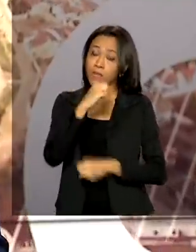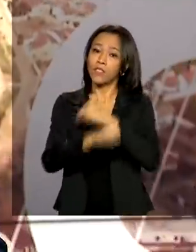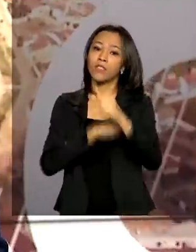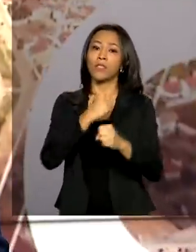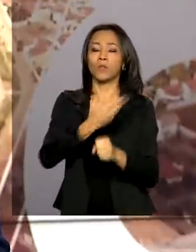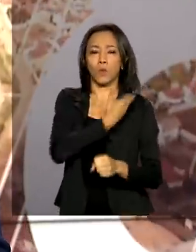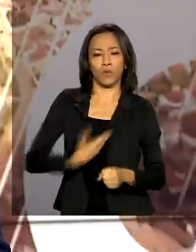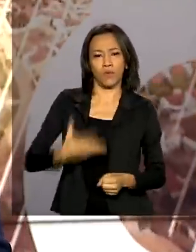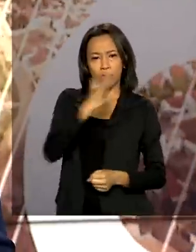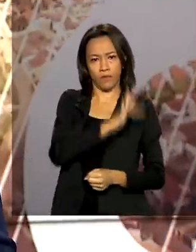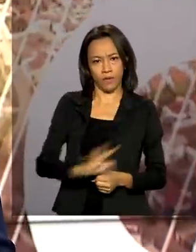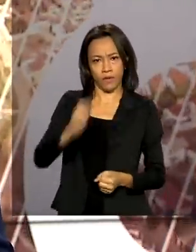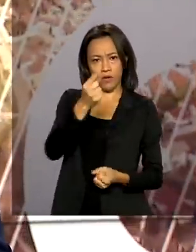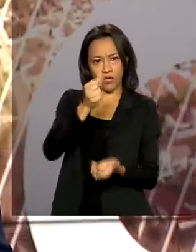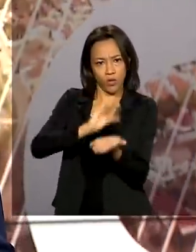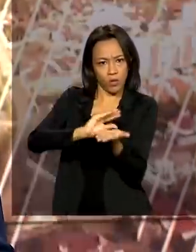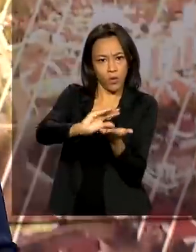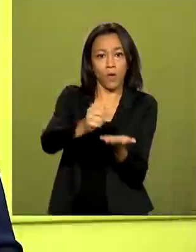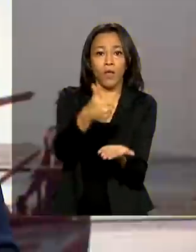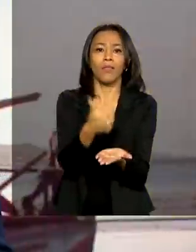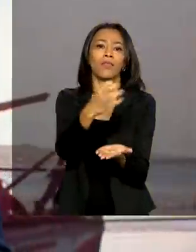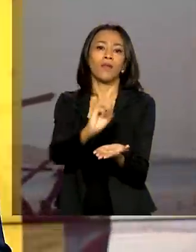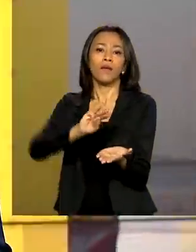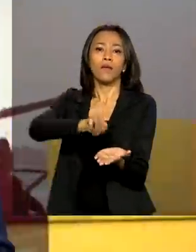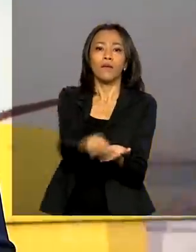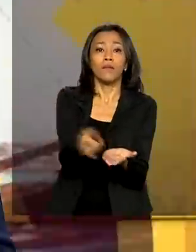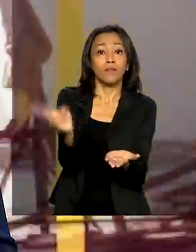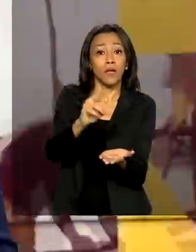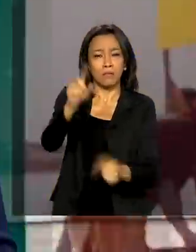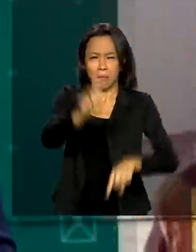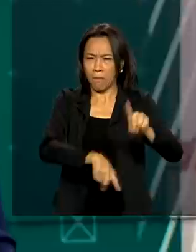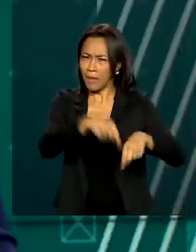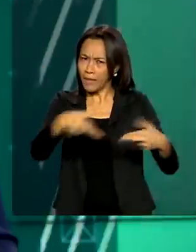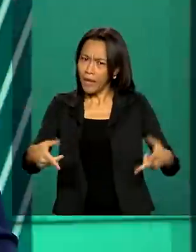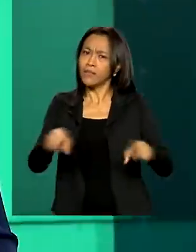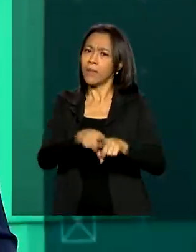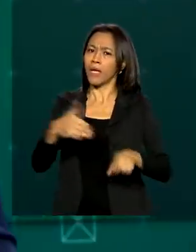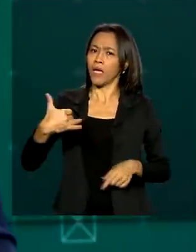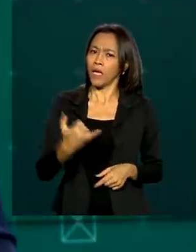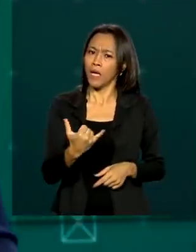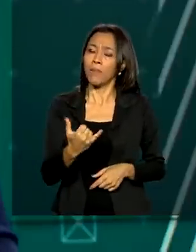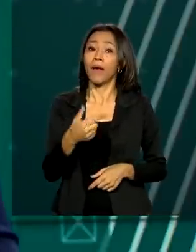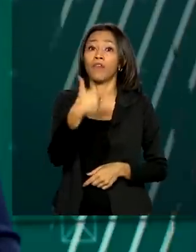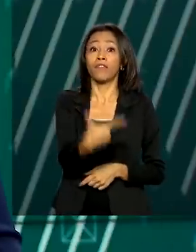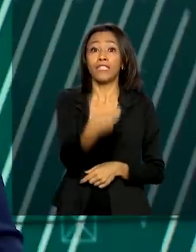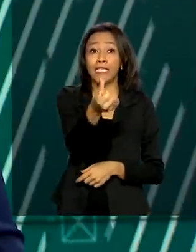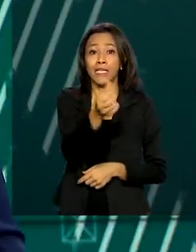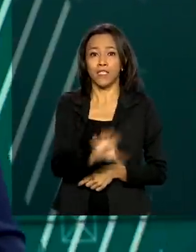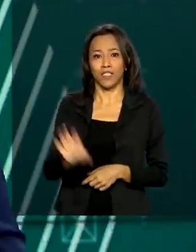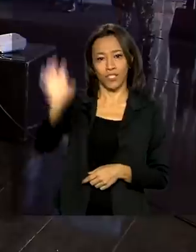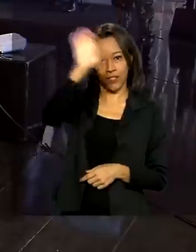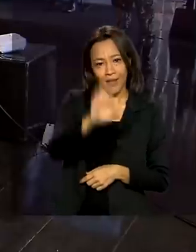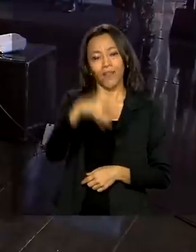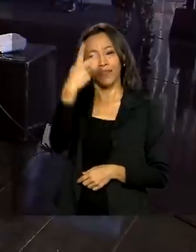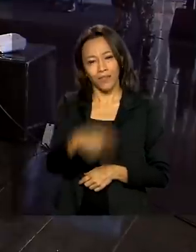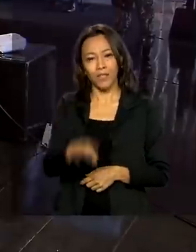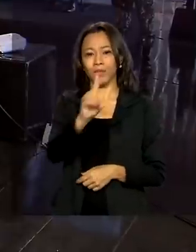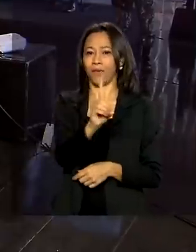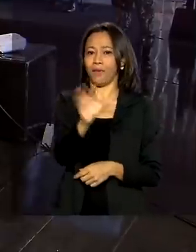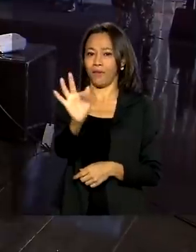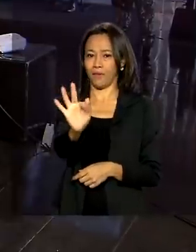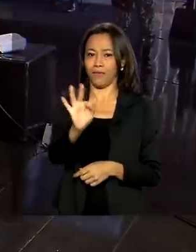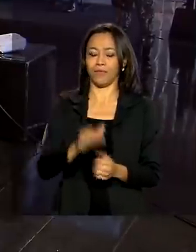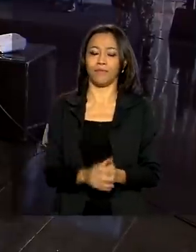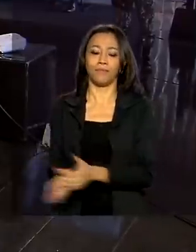10 milhões de reais em equipamentos e armamentos para os 26 estados e o Distrito Federal. Mais